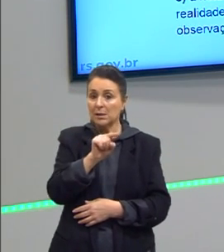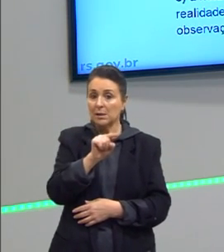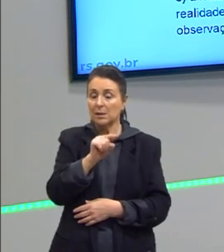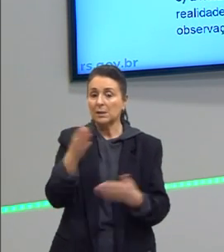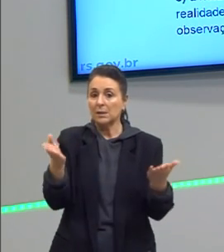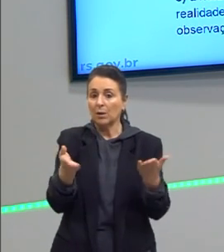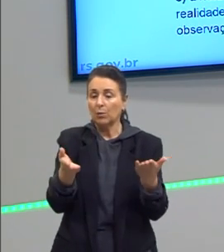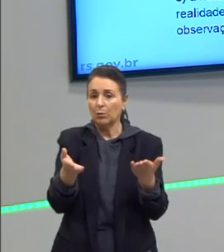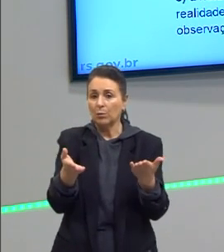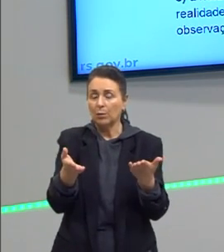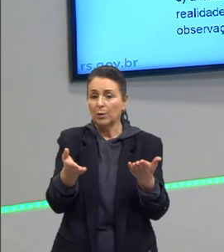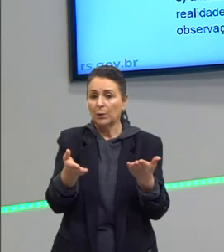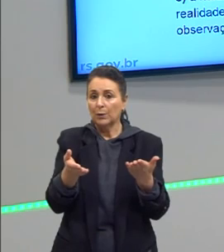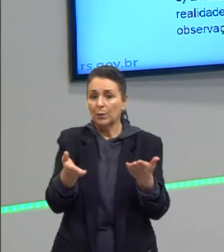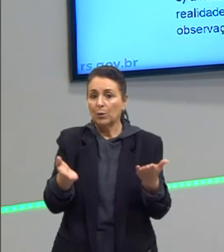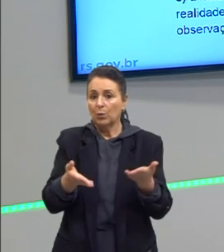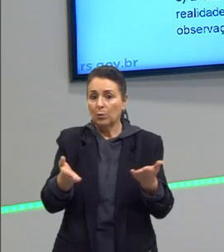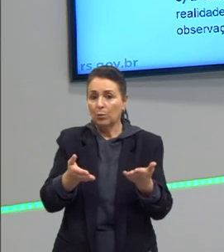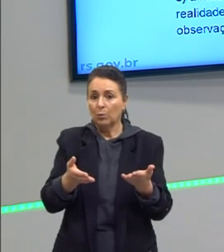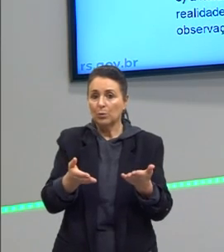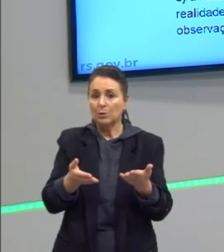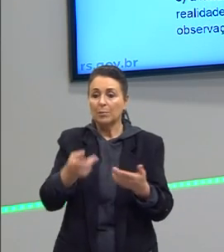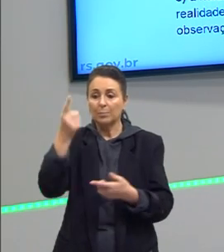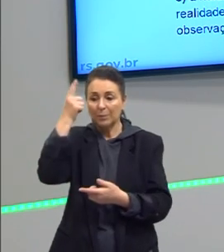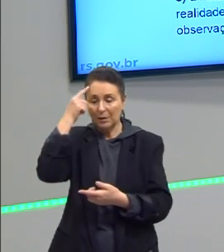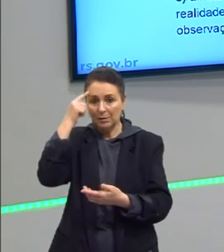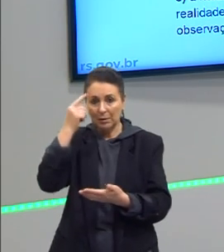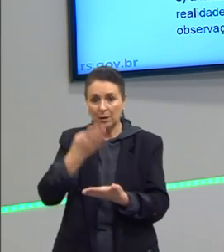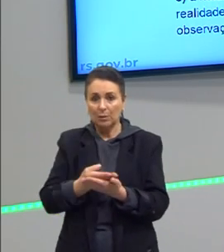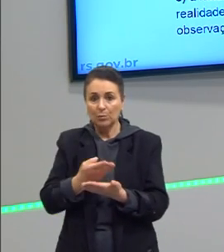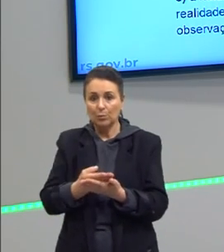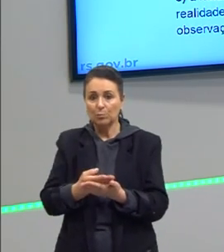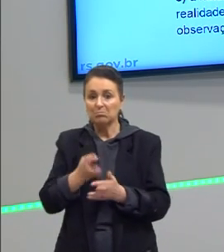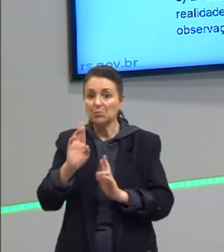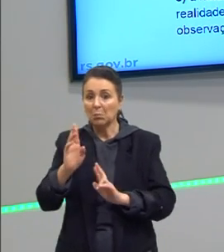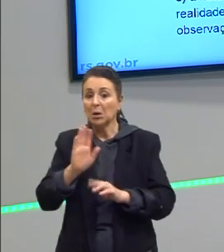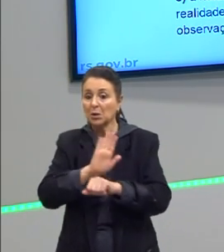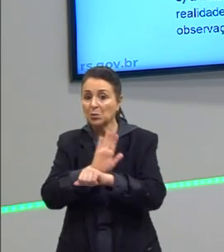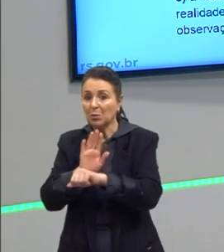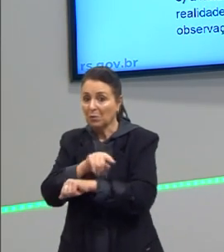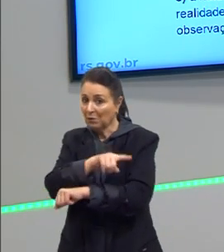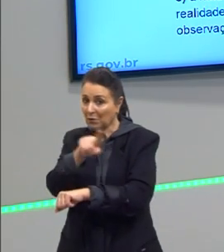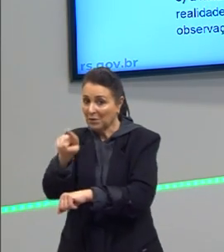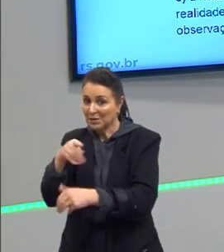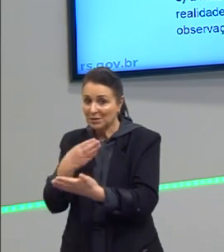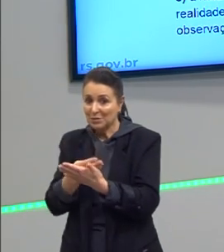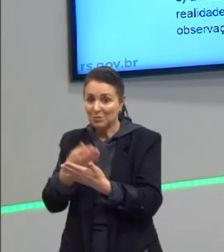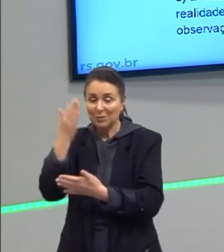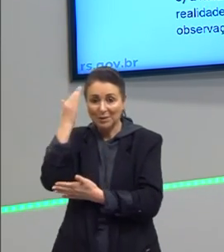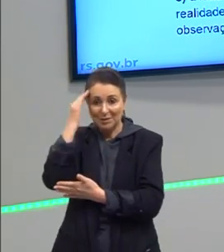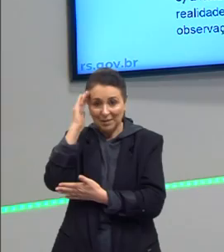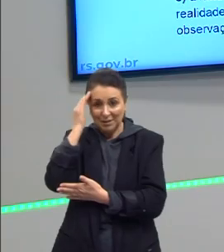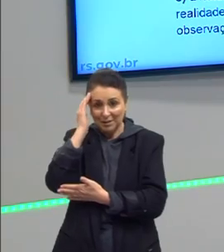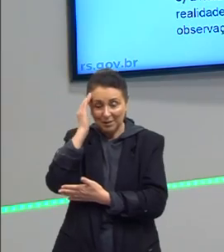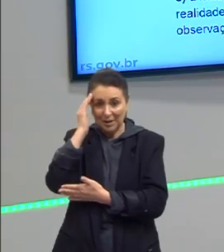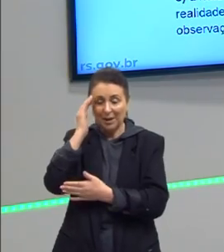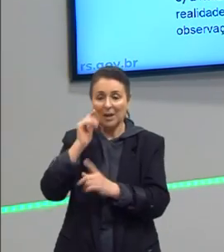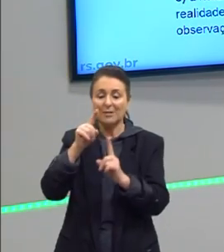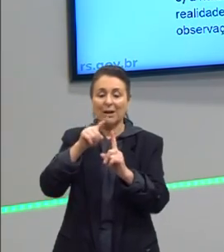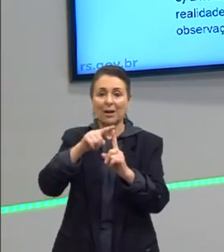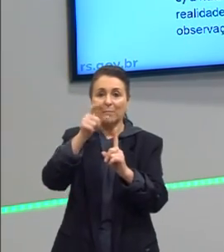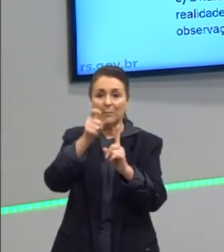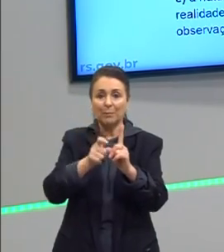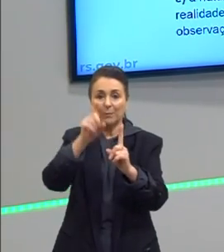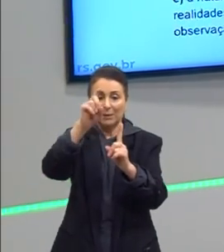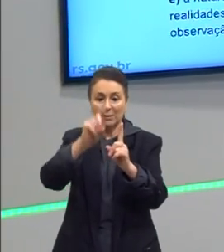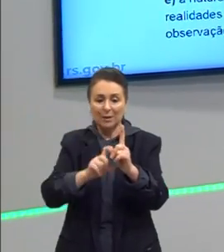para refletir sobre hoje. Espero que tenha ajudado a entender um pouco essa metafísica, essa